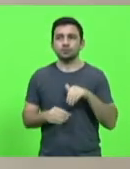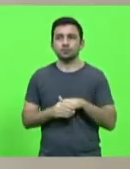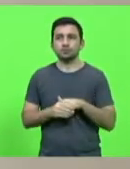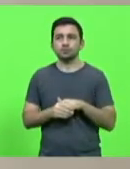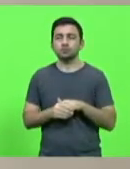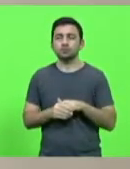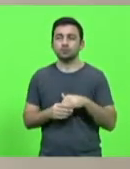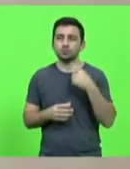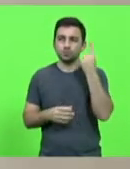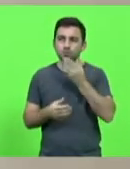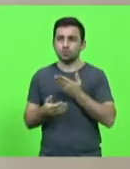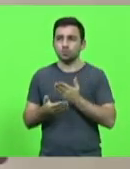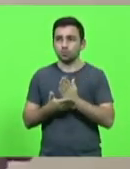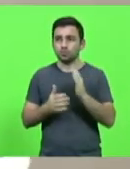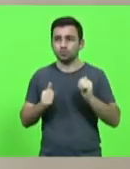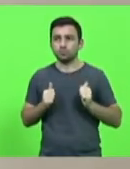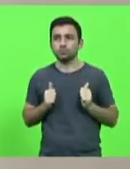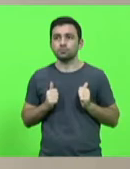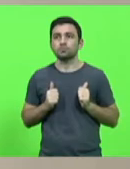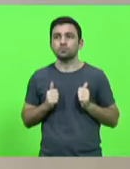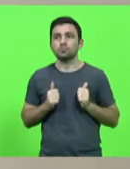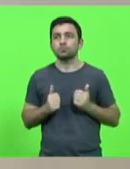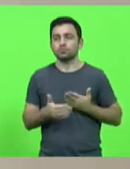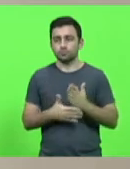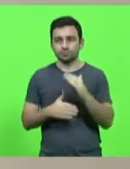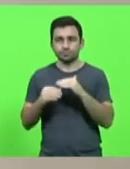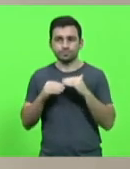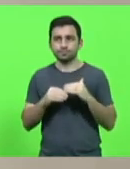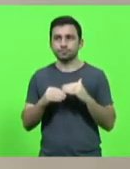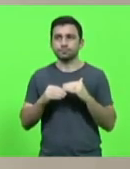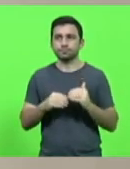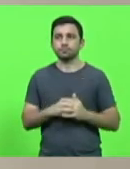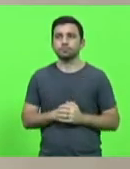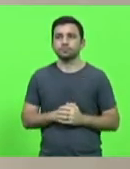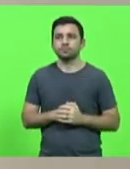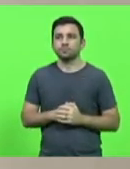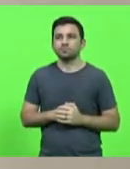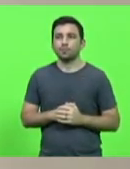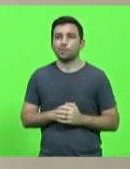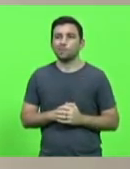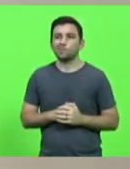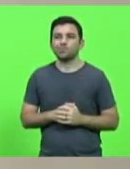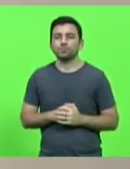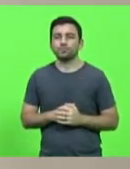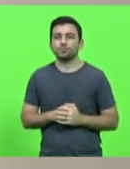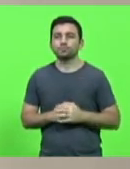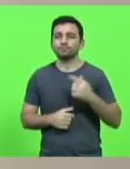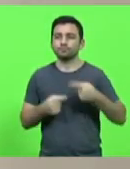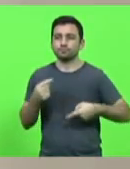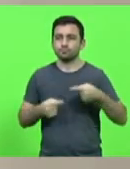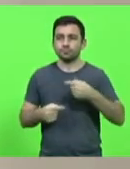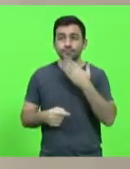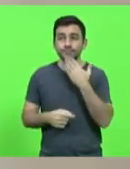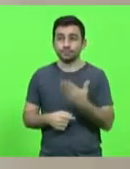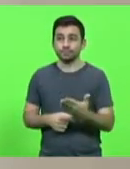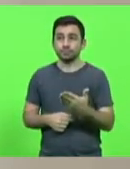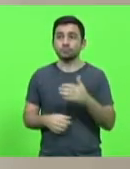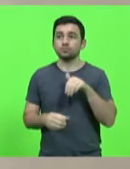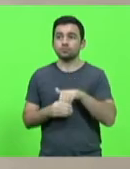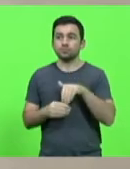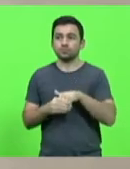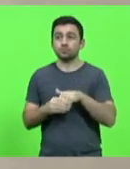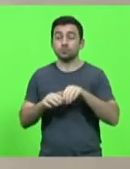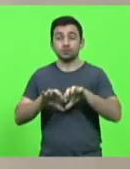deputados que aprovam, permaneçam como se encontra, aprovado por unanimidade. Em discussão, requerimento de votação em